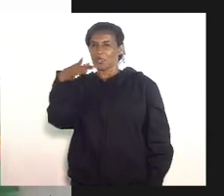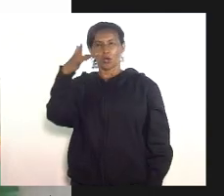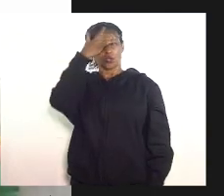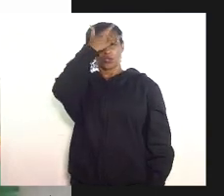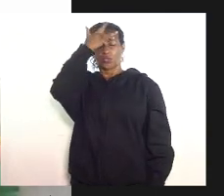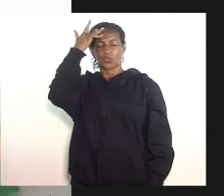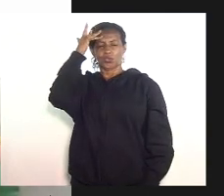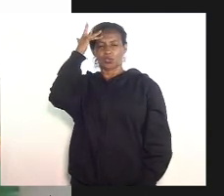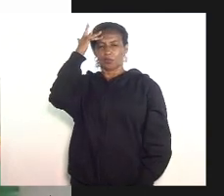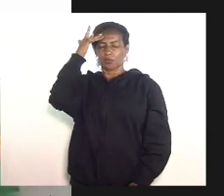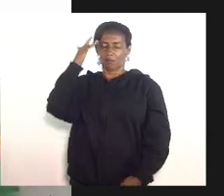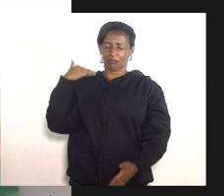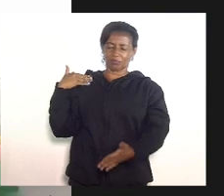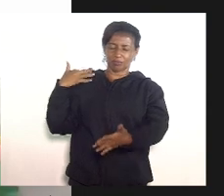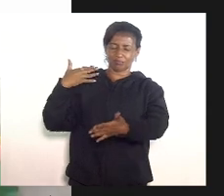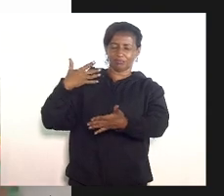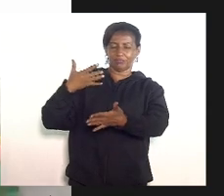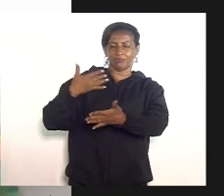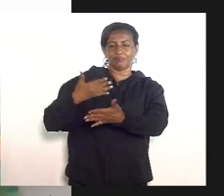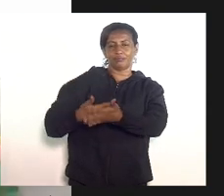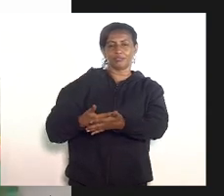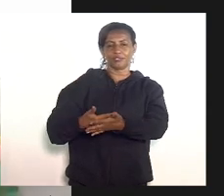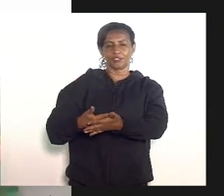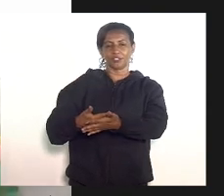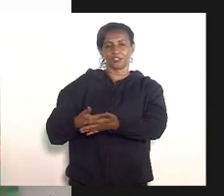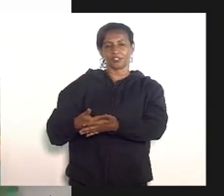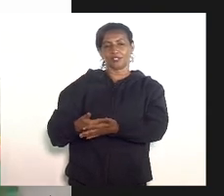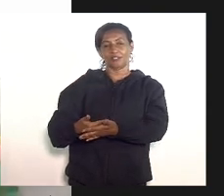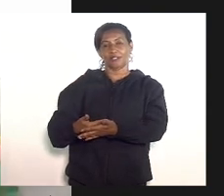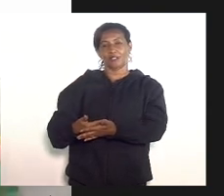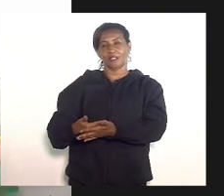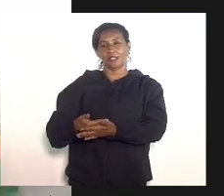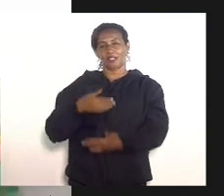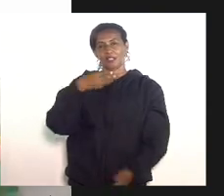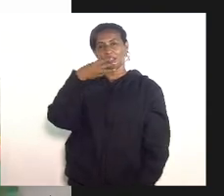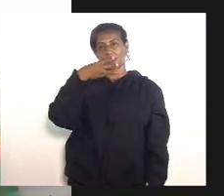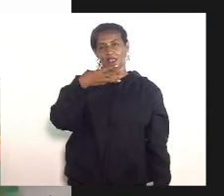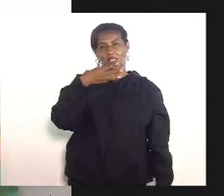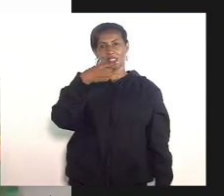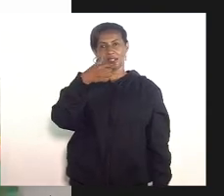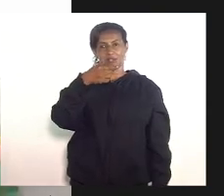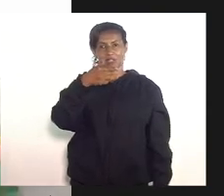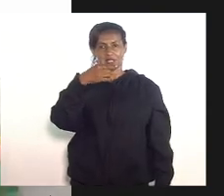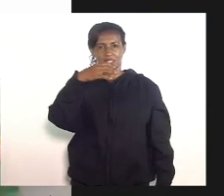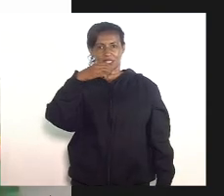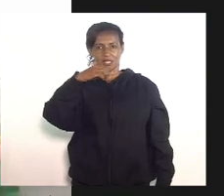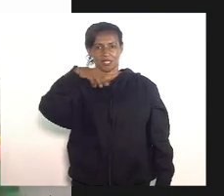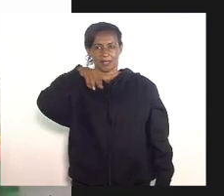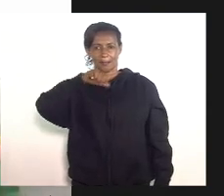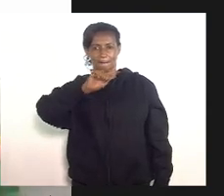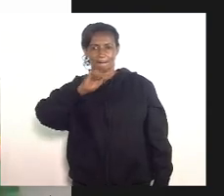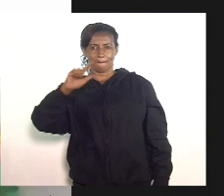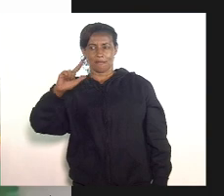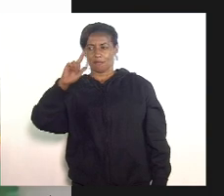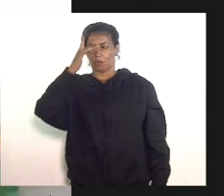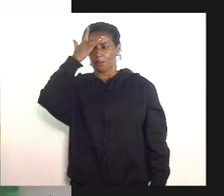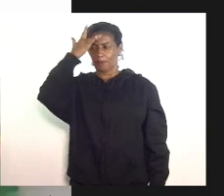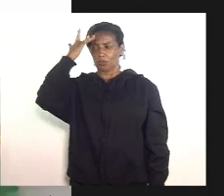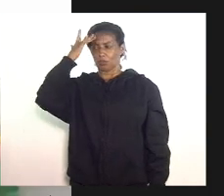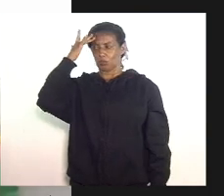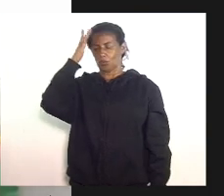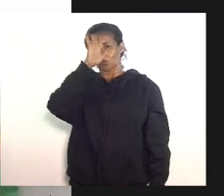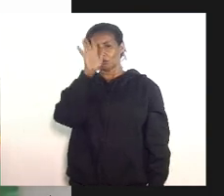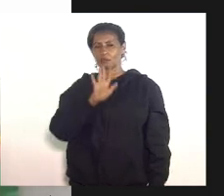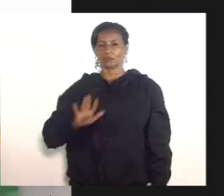daqui a pouco estamos chegando aí deputado Valdeck Carneiro a cerca de 370 mil pessoas no Brasil isso é